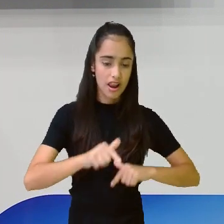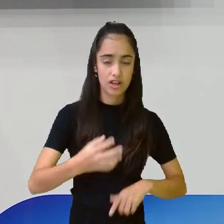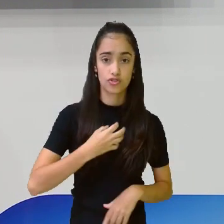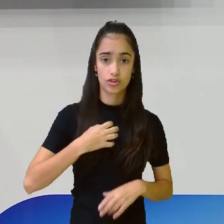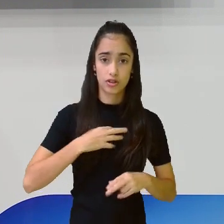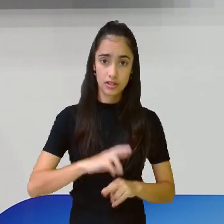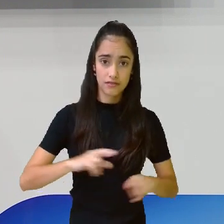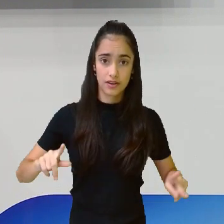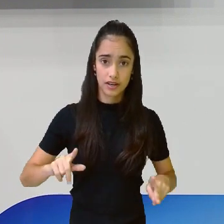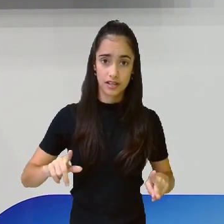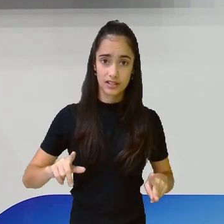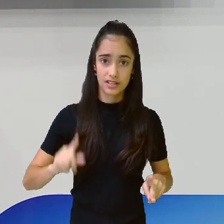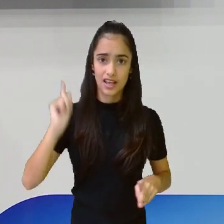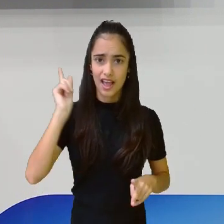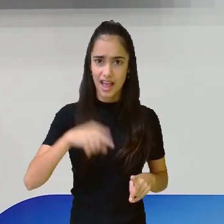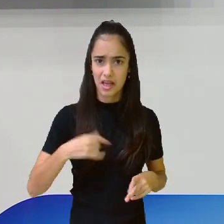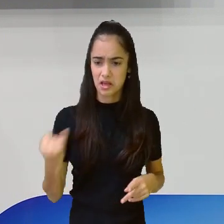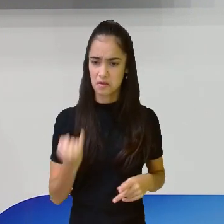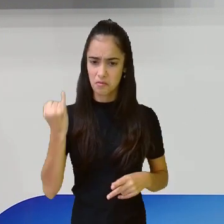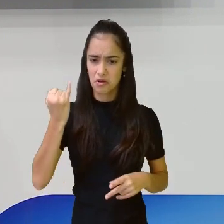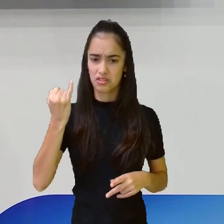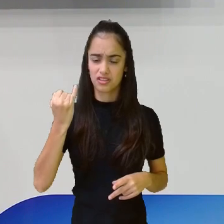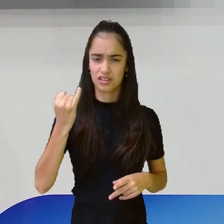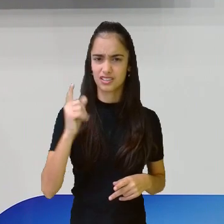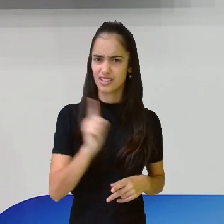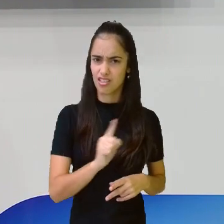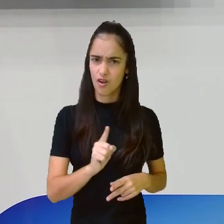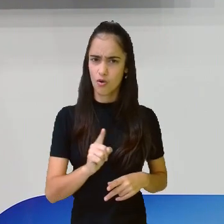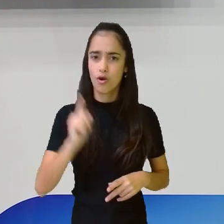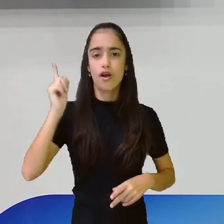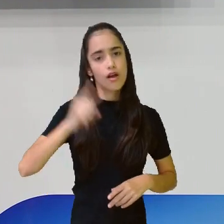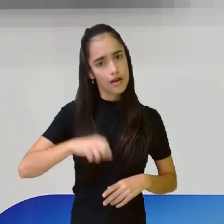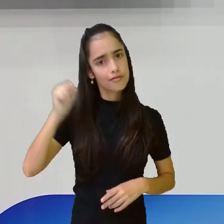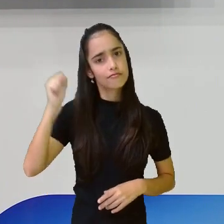cada uma tem a sua importância, o seu trabalho, e eles se complementam.